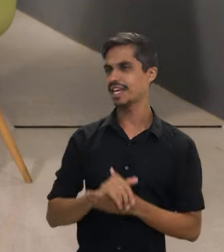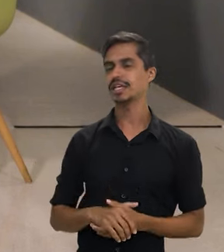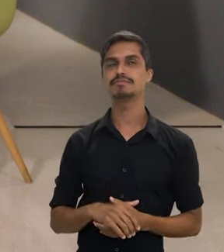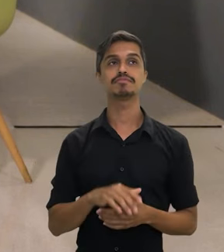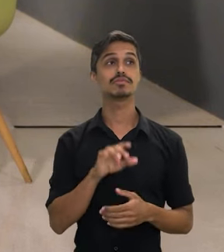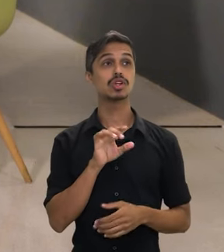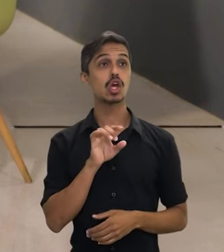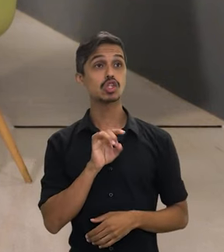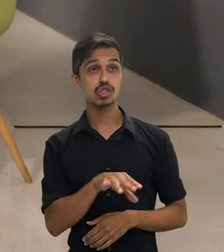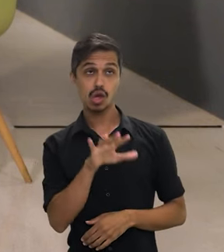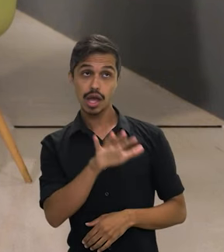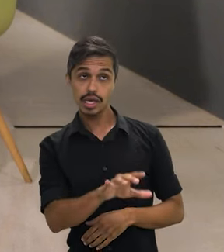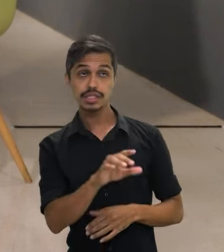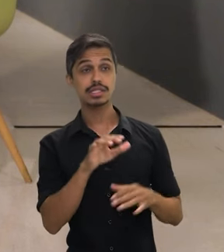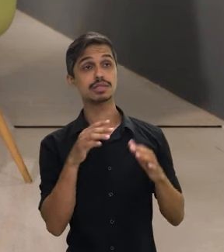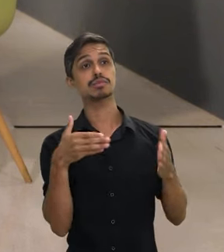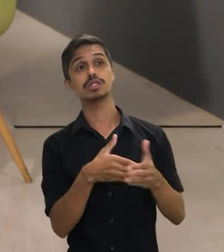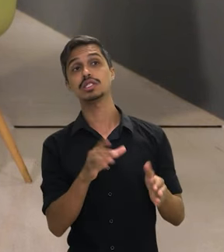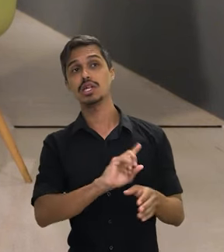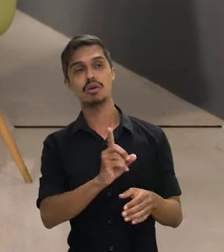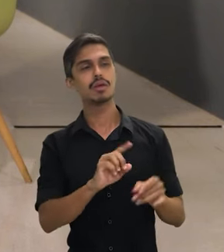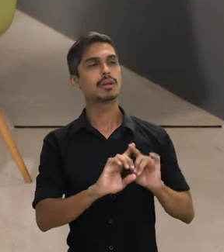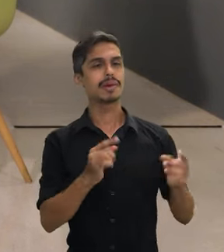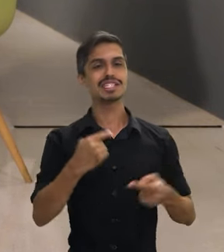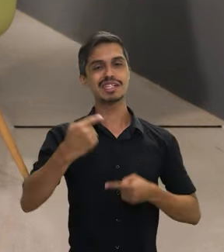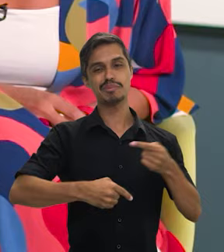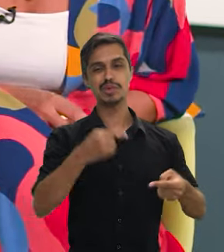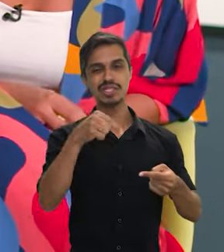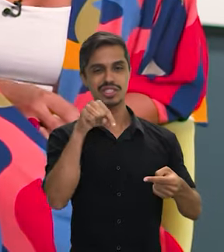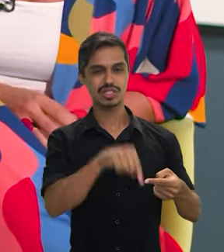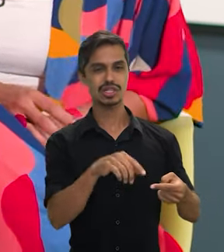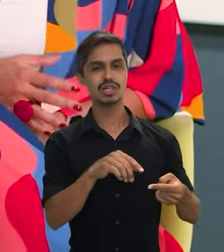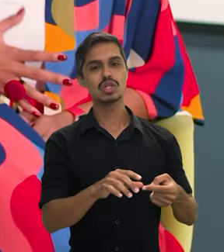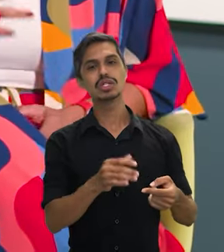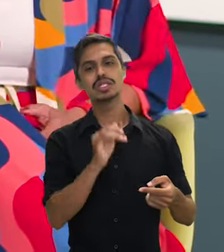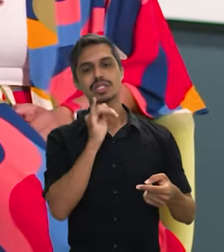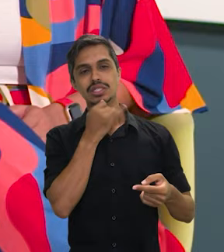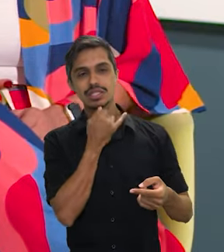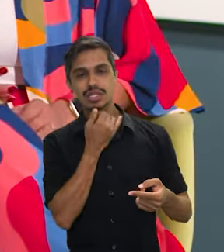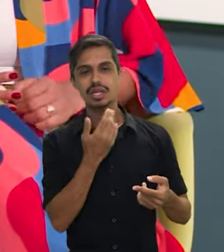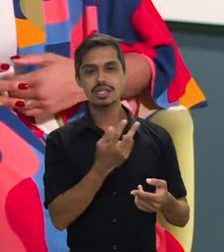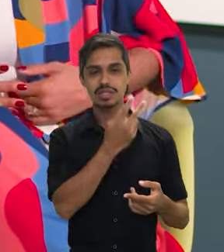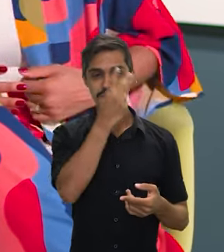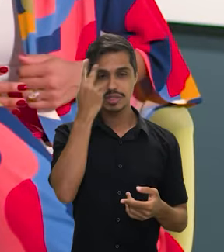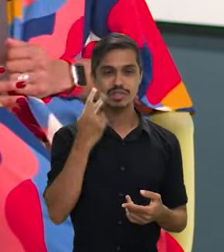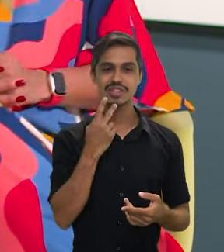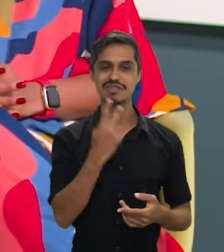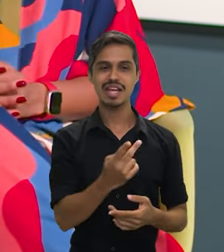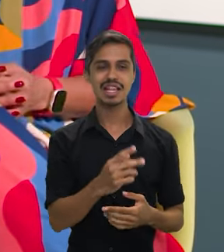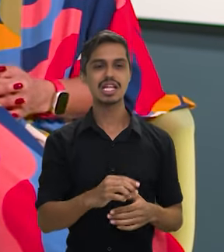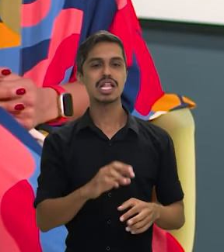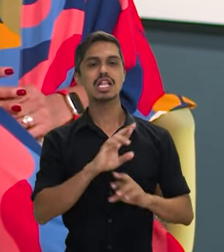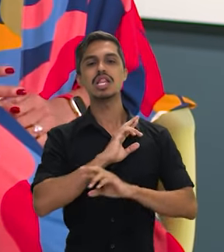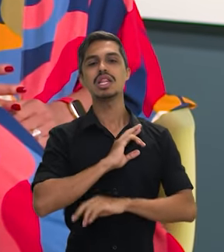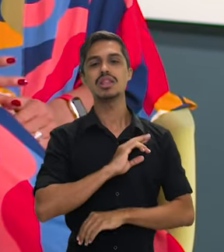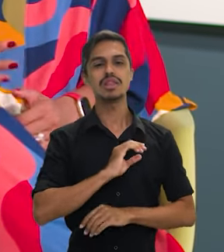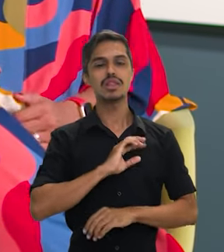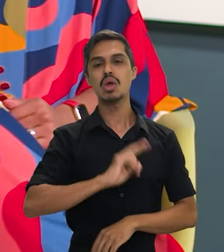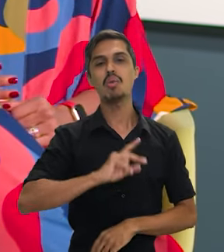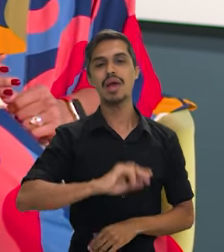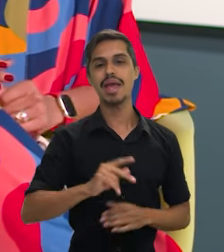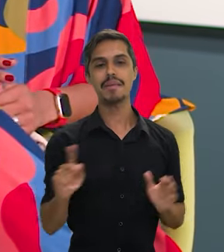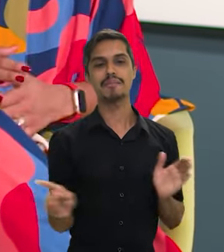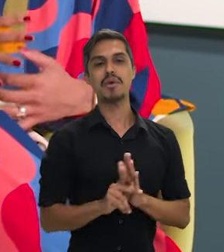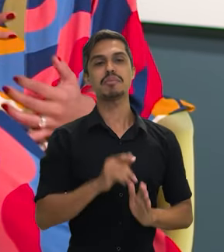Olha, não somente, eu acho que a política é um lugar que infelizmente as pessoas insistem em dizer que não é para a mulher, né. Esse